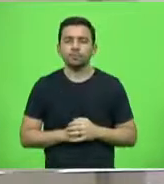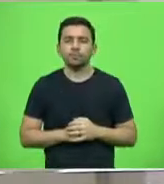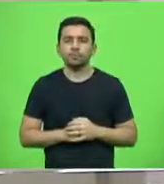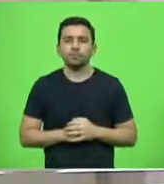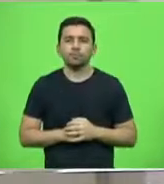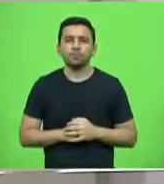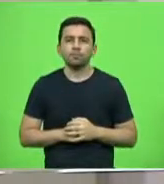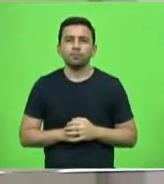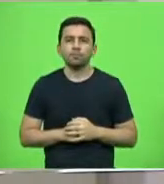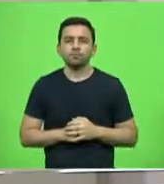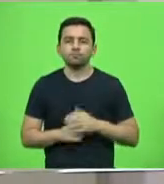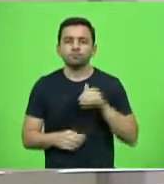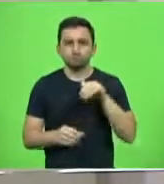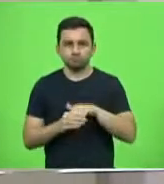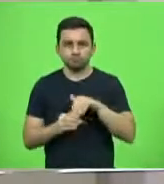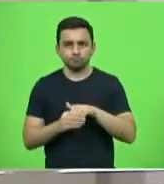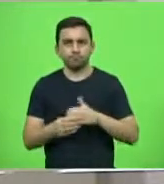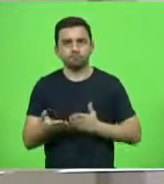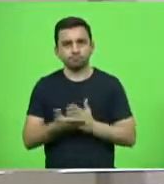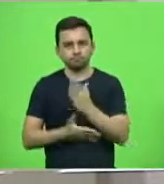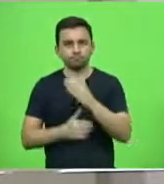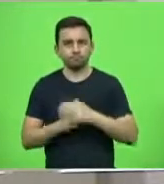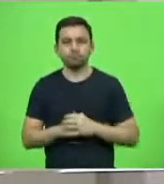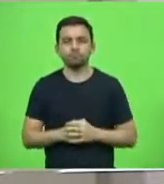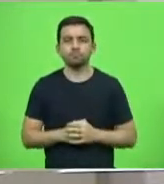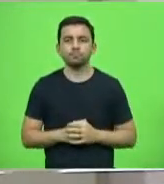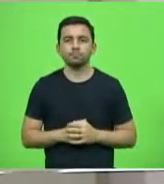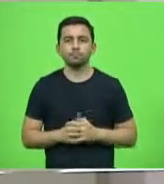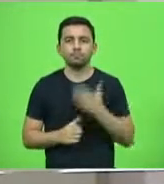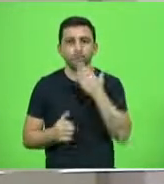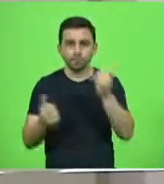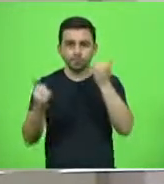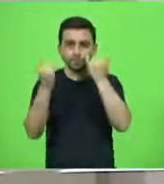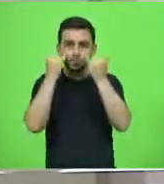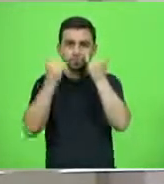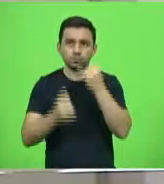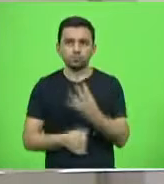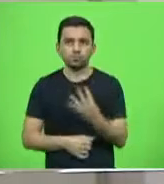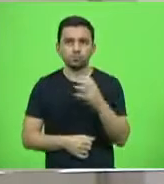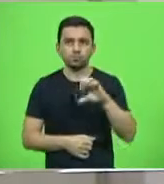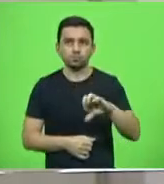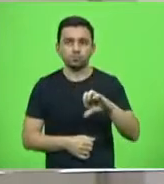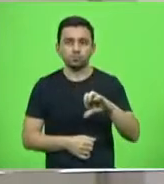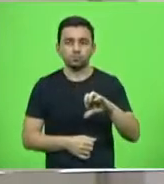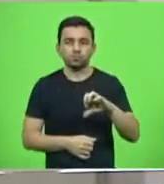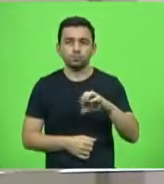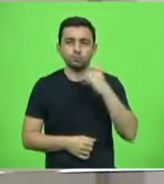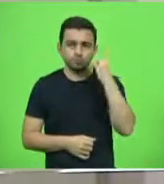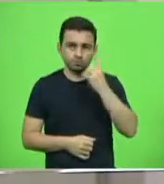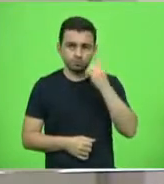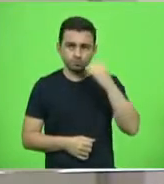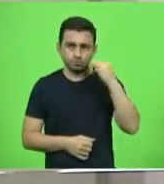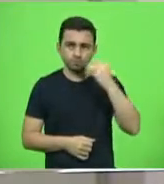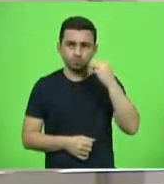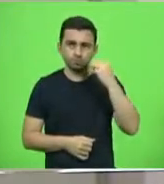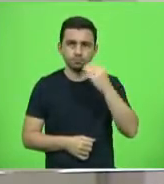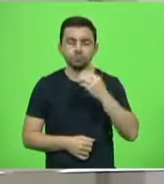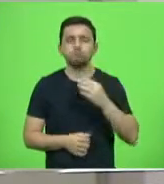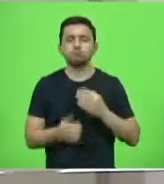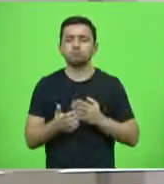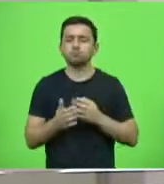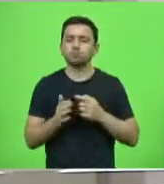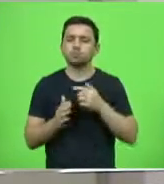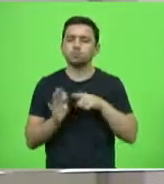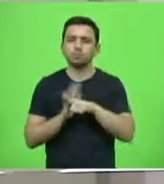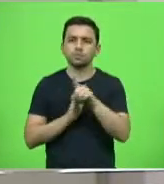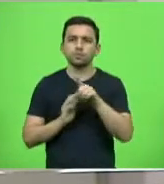Em votação. Aprovado. Pedido de informação. 49. Deputado Márcio Machado, solicitando ao secretário